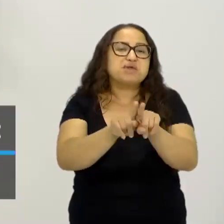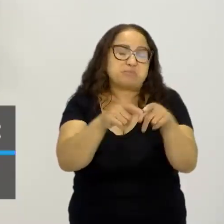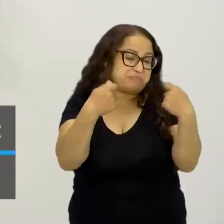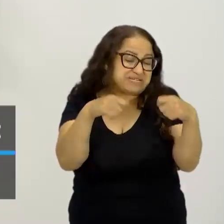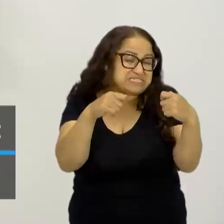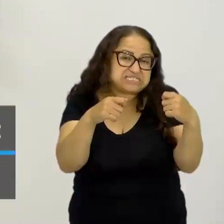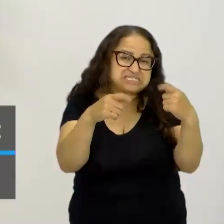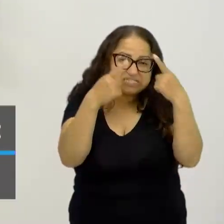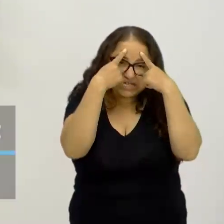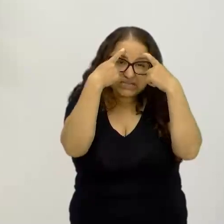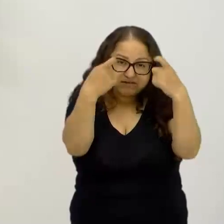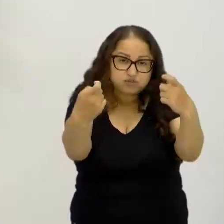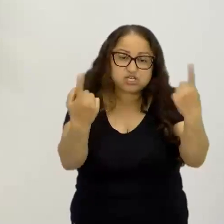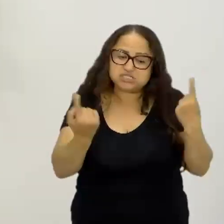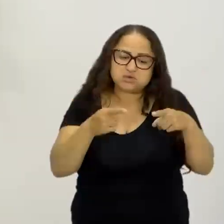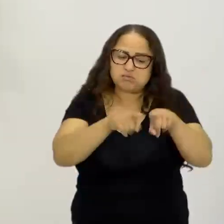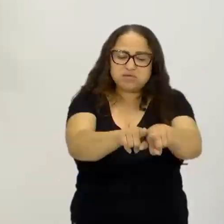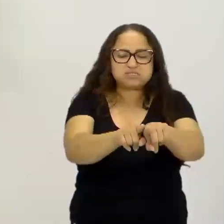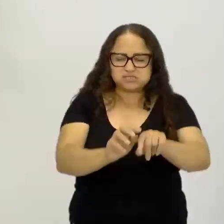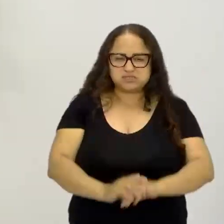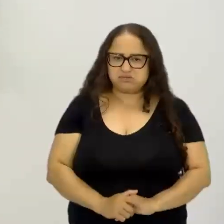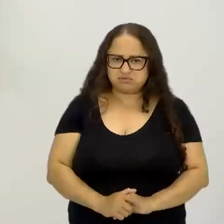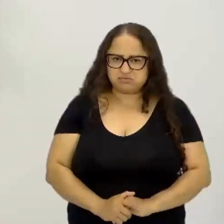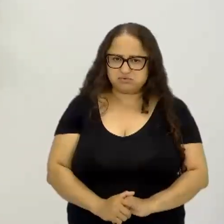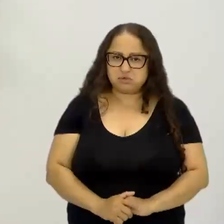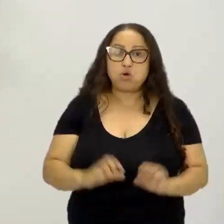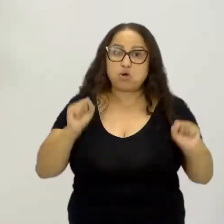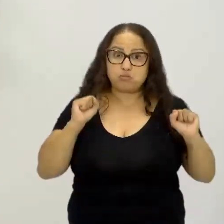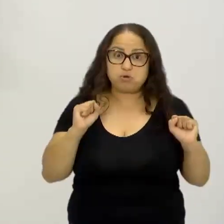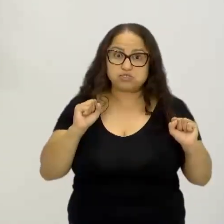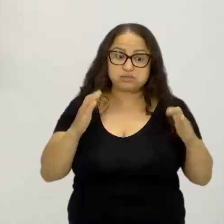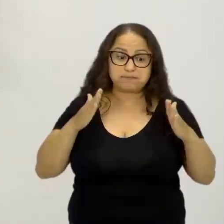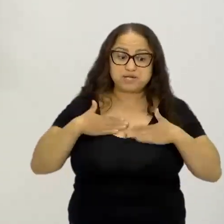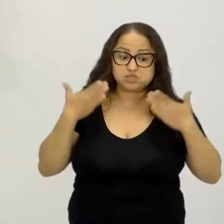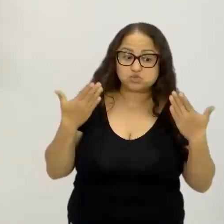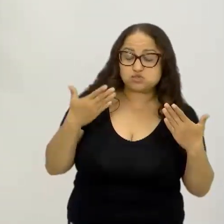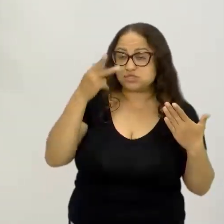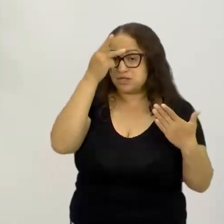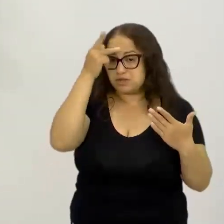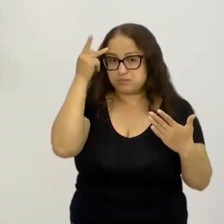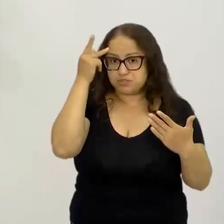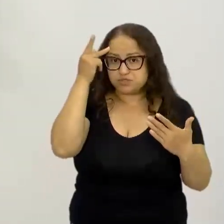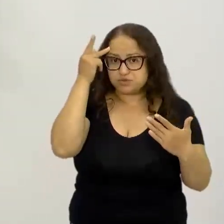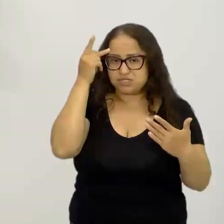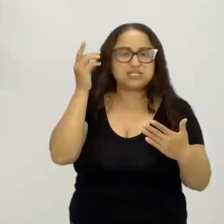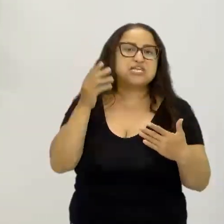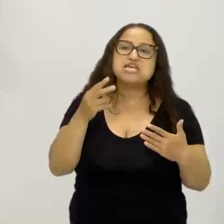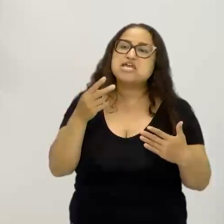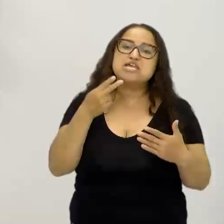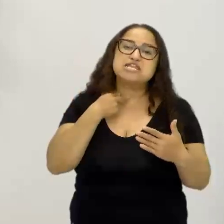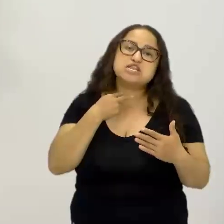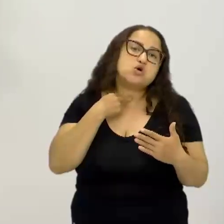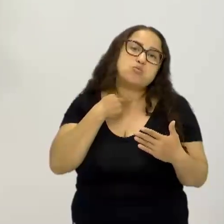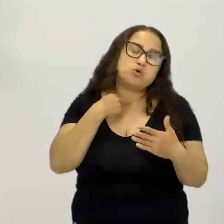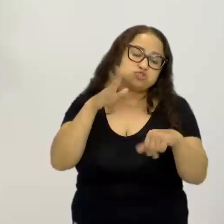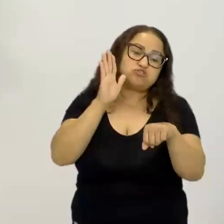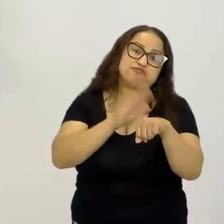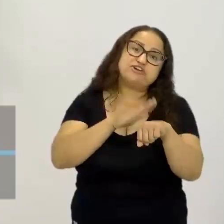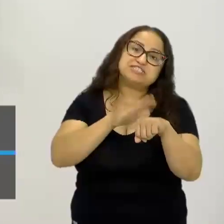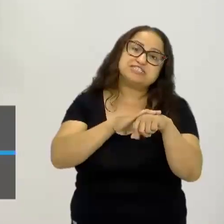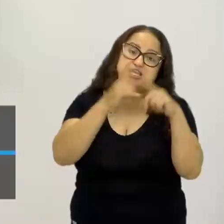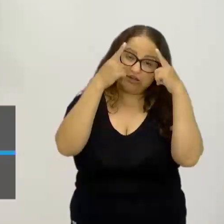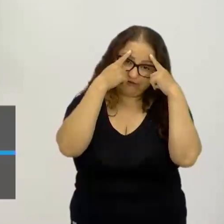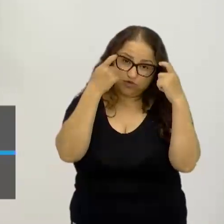Então, seja da violência para assustar as pessoas, o povo, para que não cometa nenhuma outra violência, então,